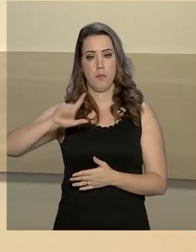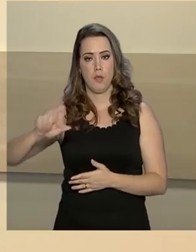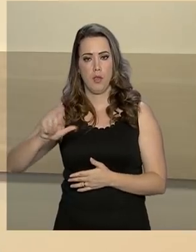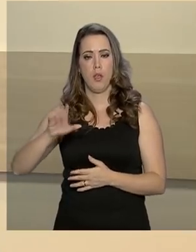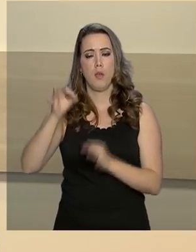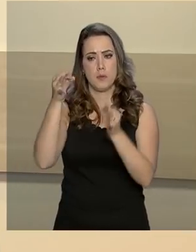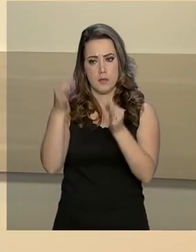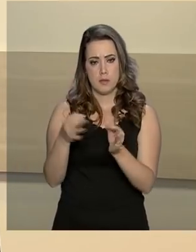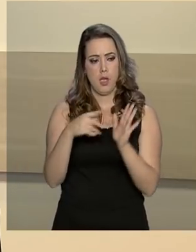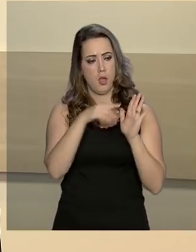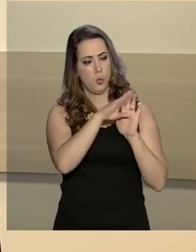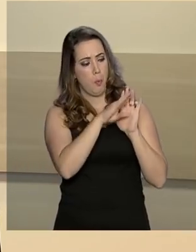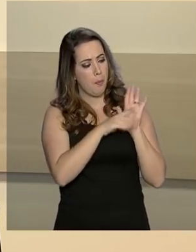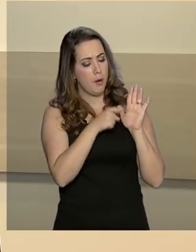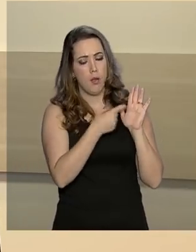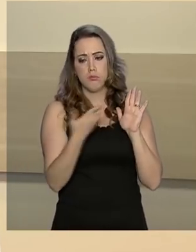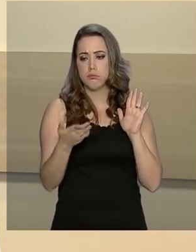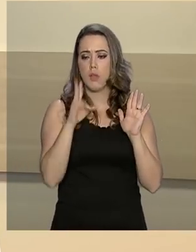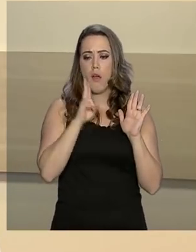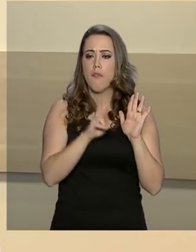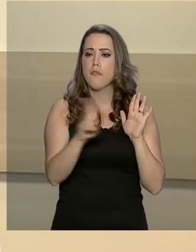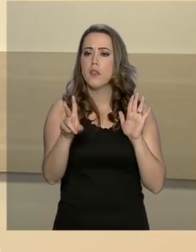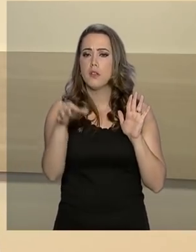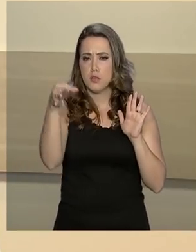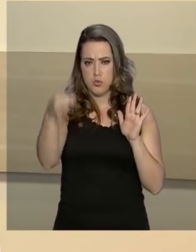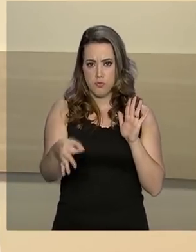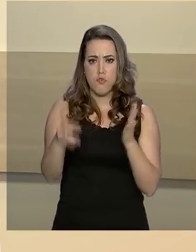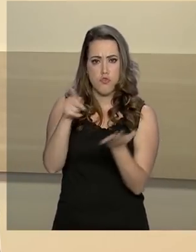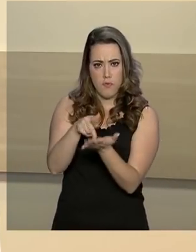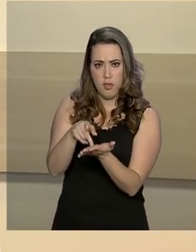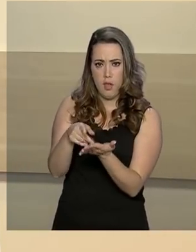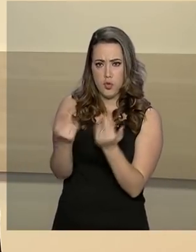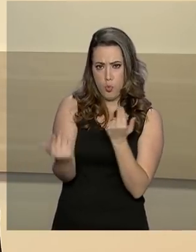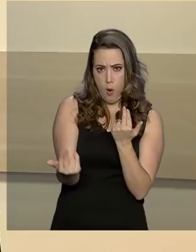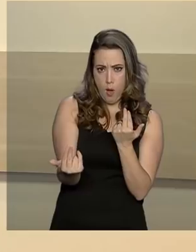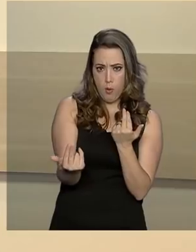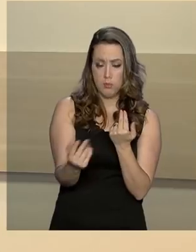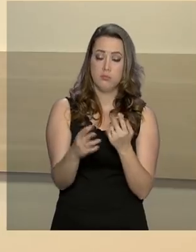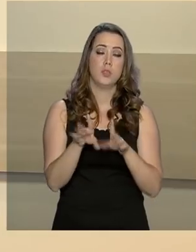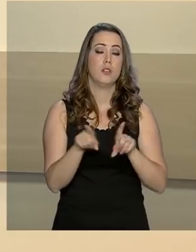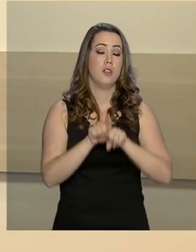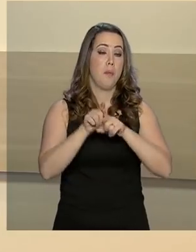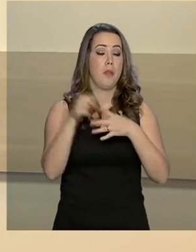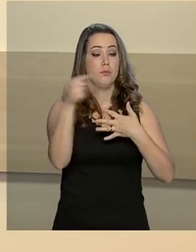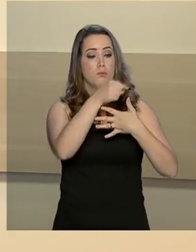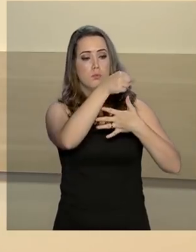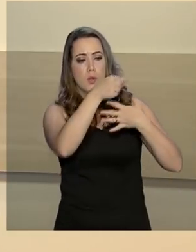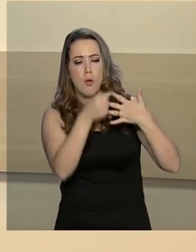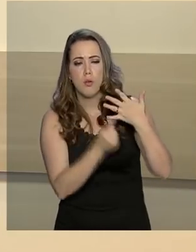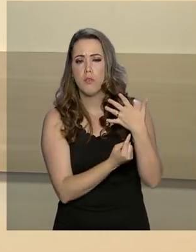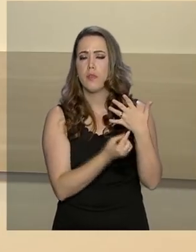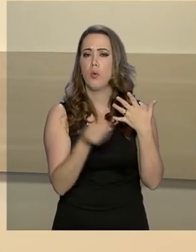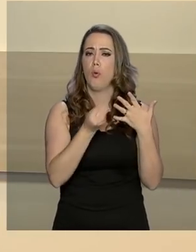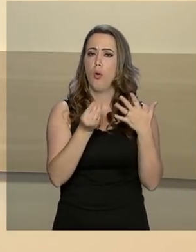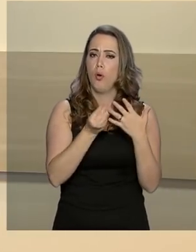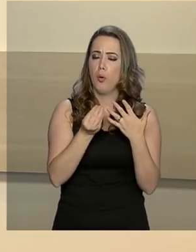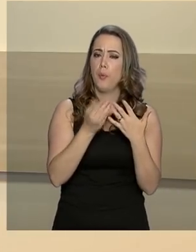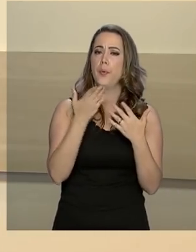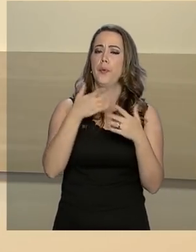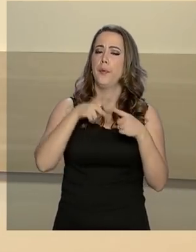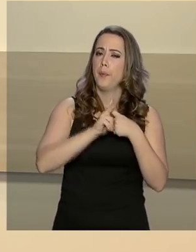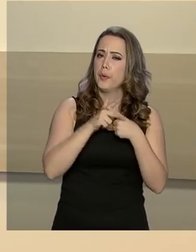aderência do que está no plano à situação de campo. Além de avaliar todas as condições de manutenção